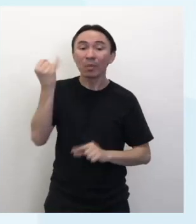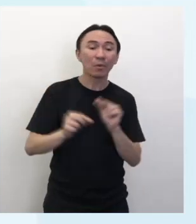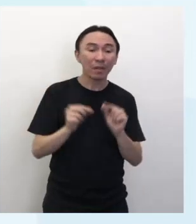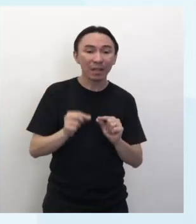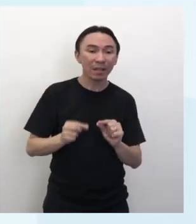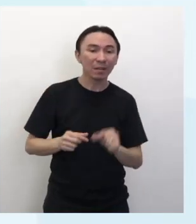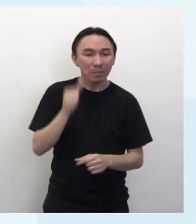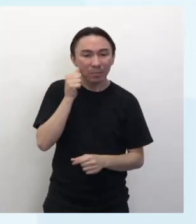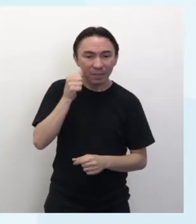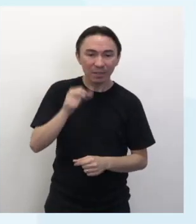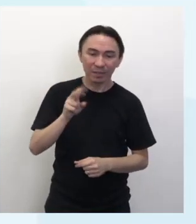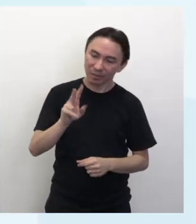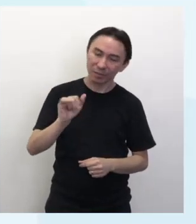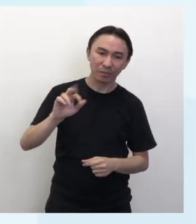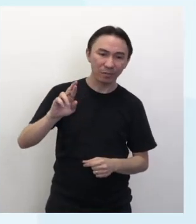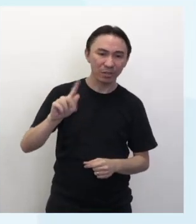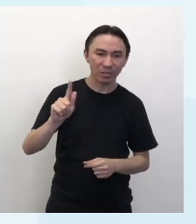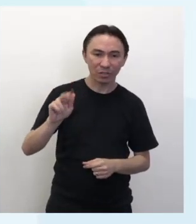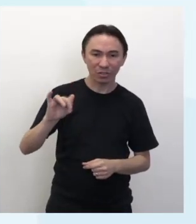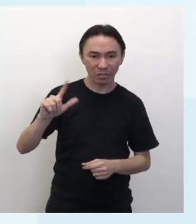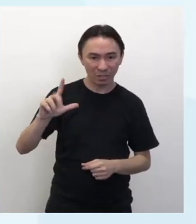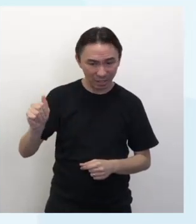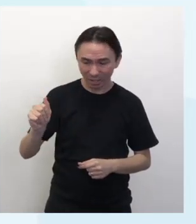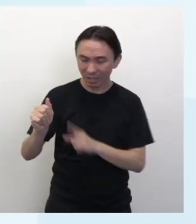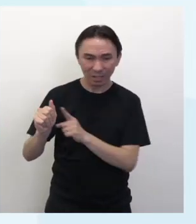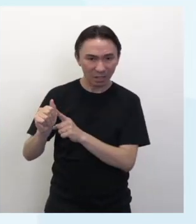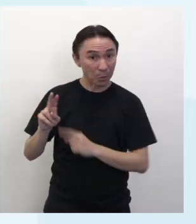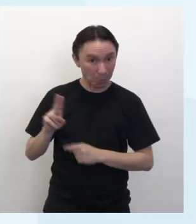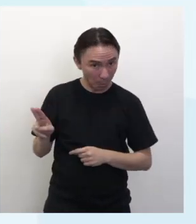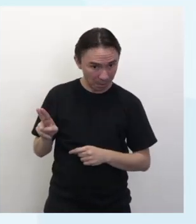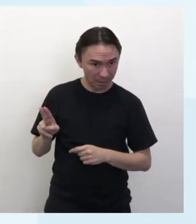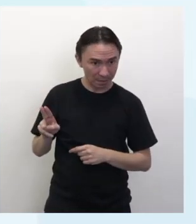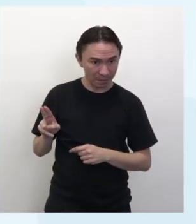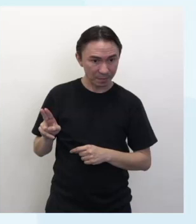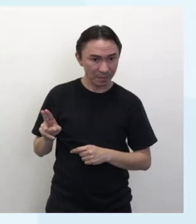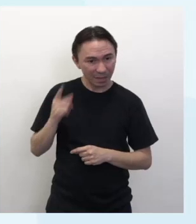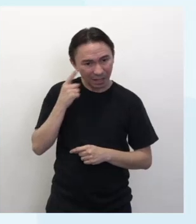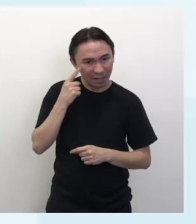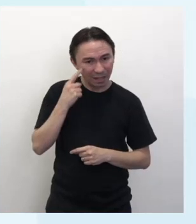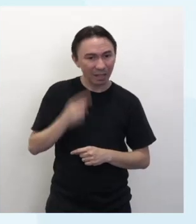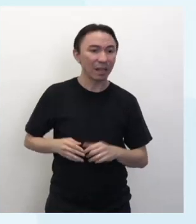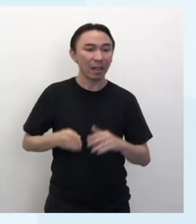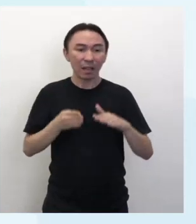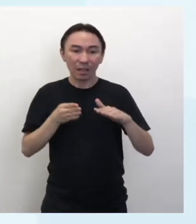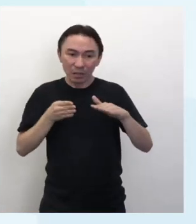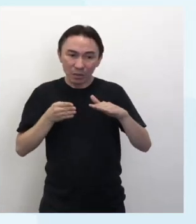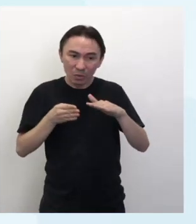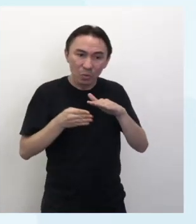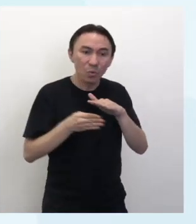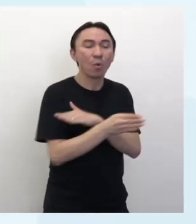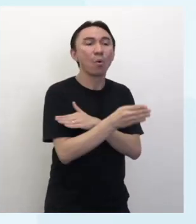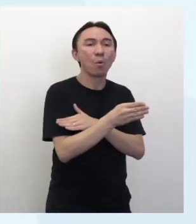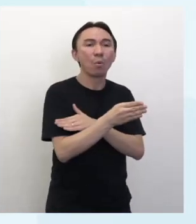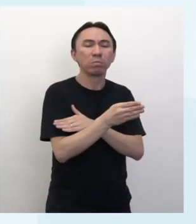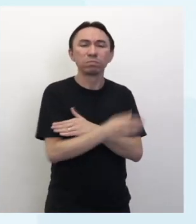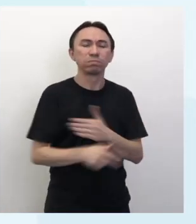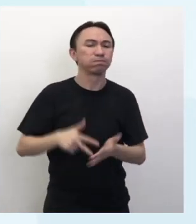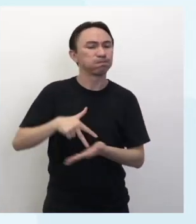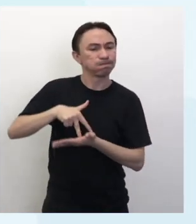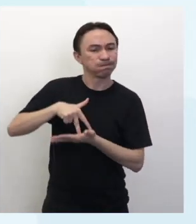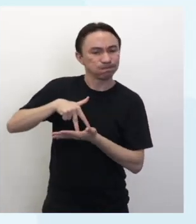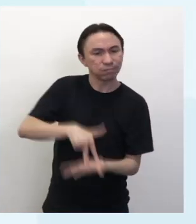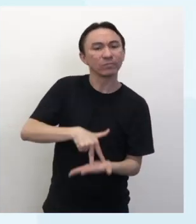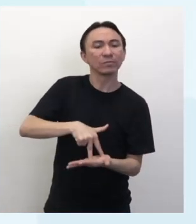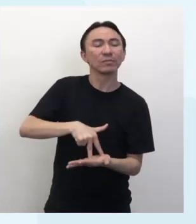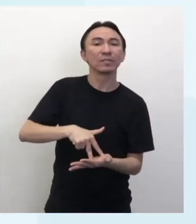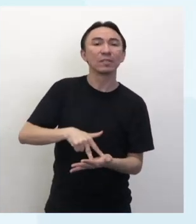chamava-se Virgília, entrou na alcova, firme, com